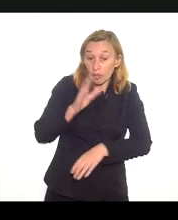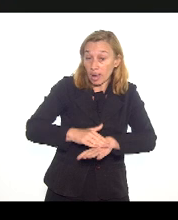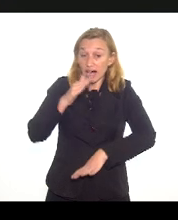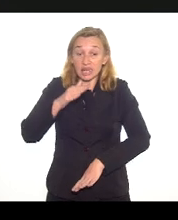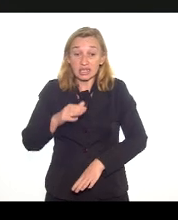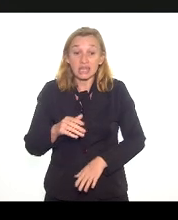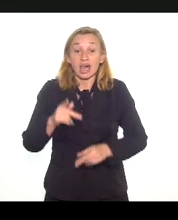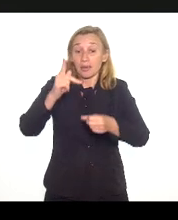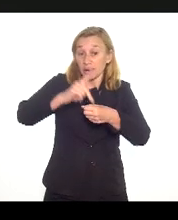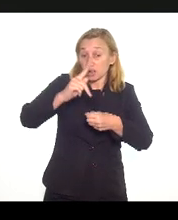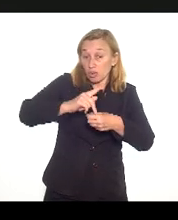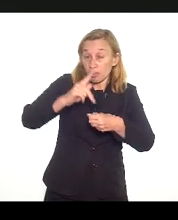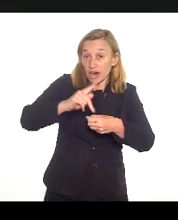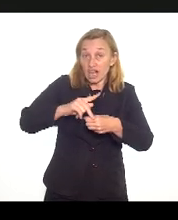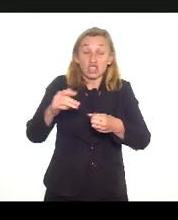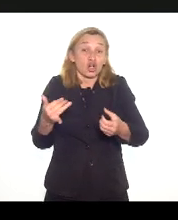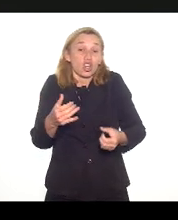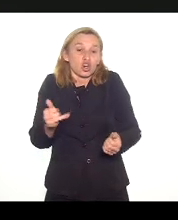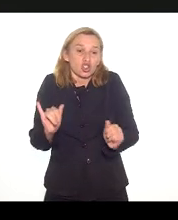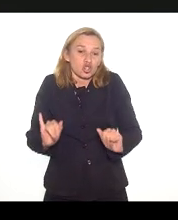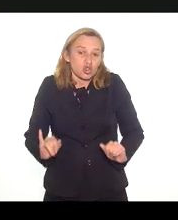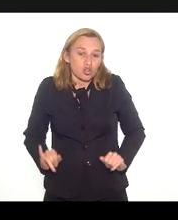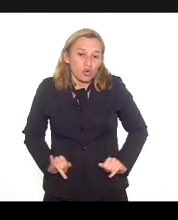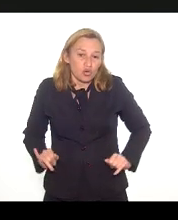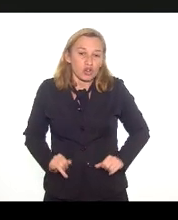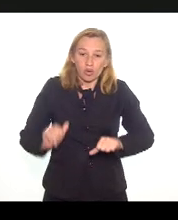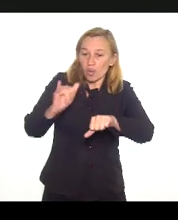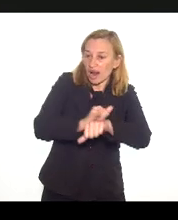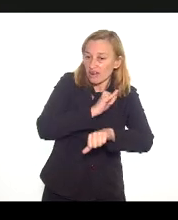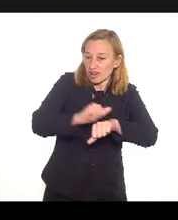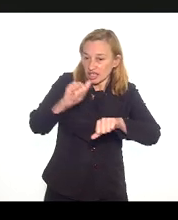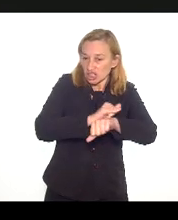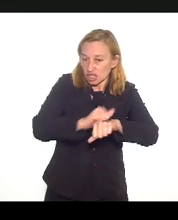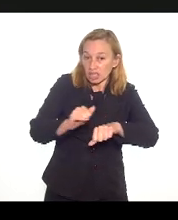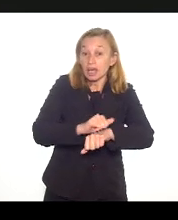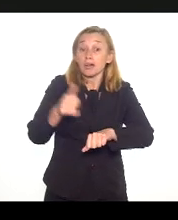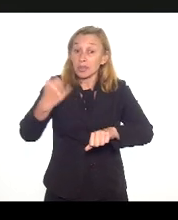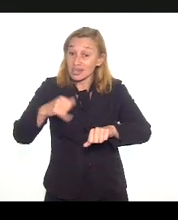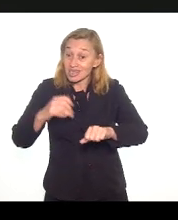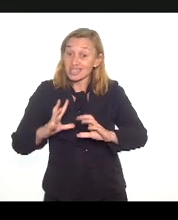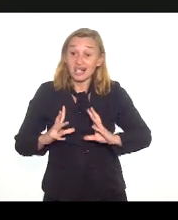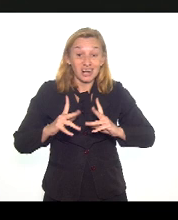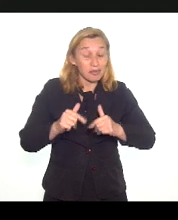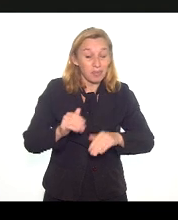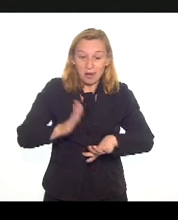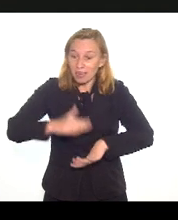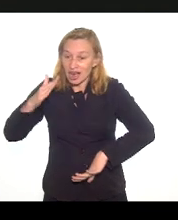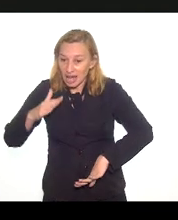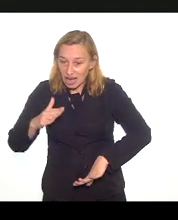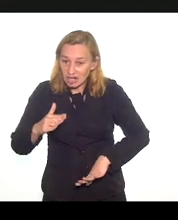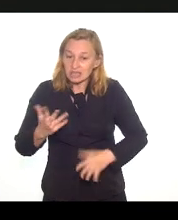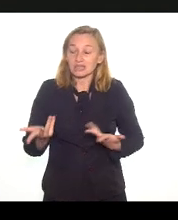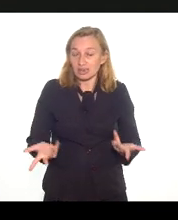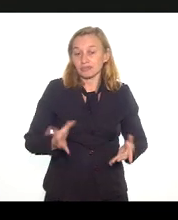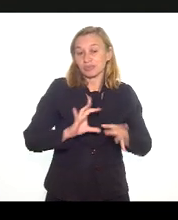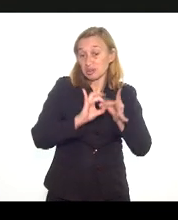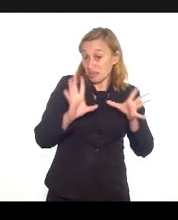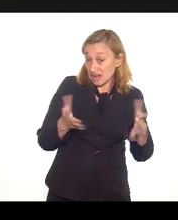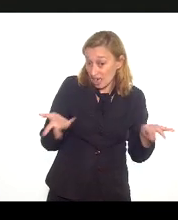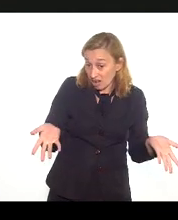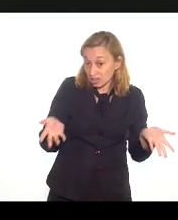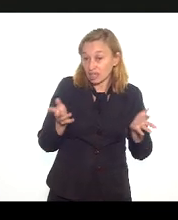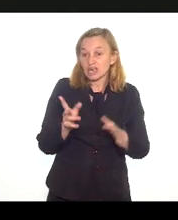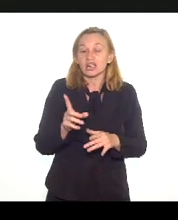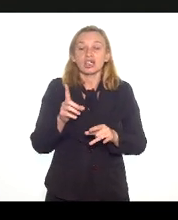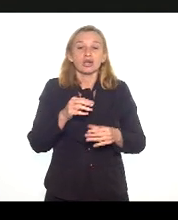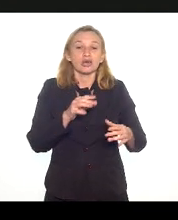Petrobras sofreu com a Lava Jato, ainda teve um enxugamento muito grande, com a visão radicalmente liberal, do